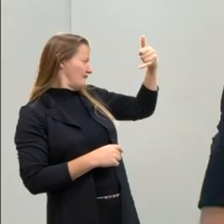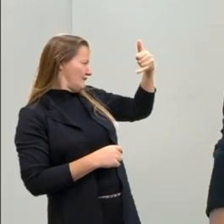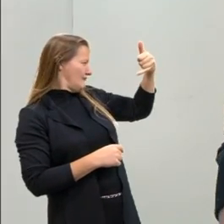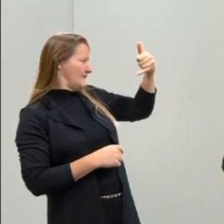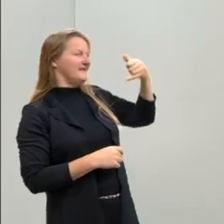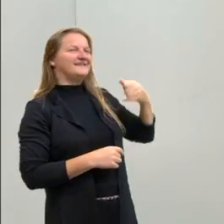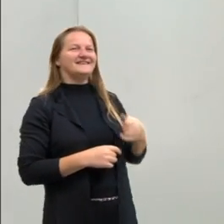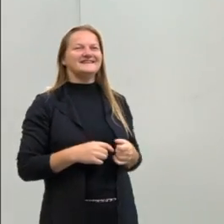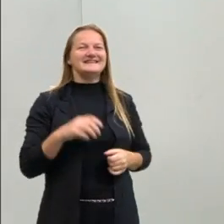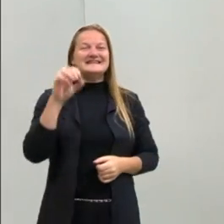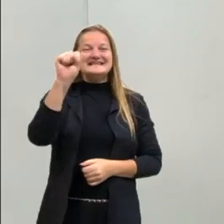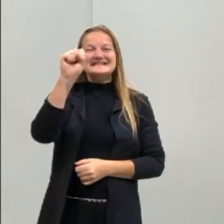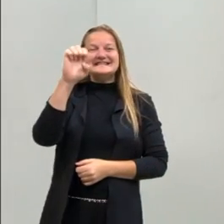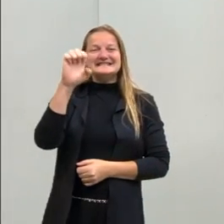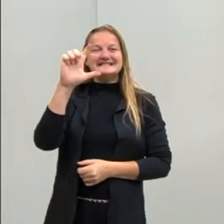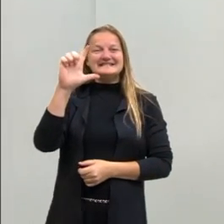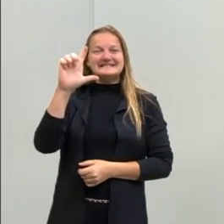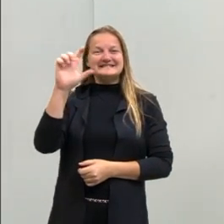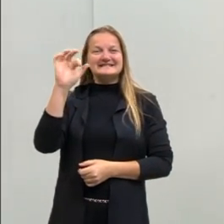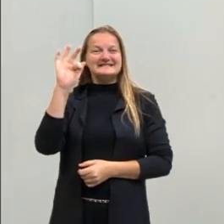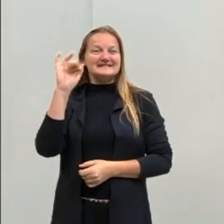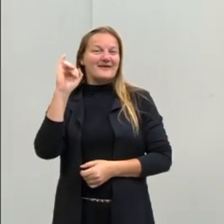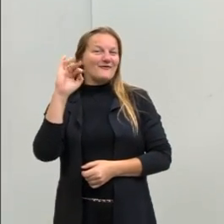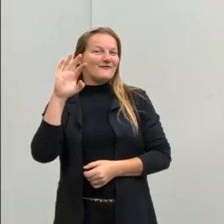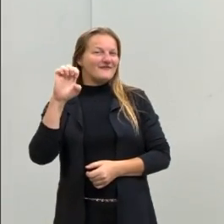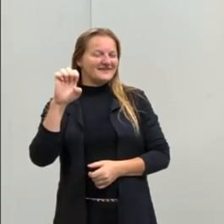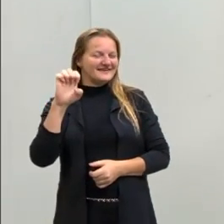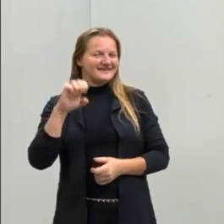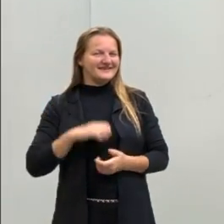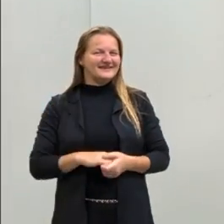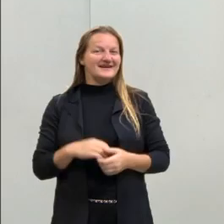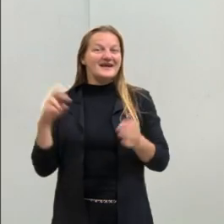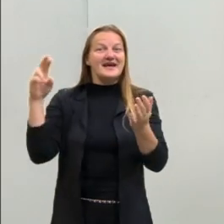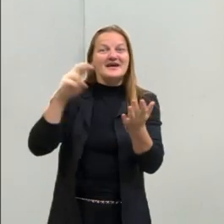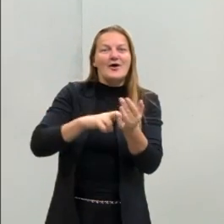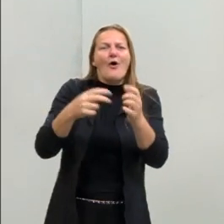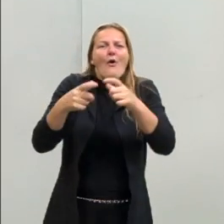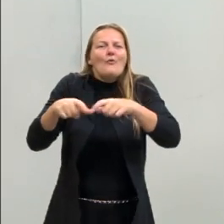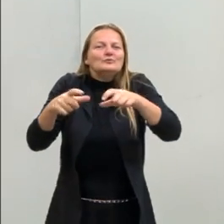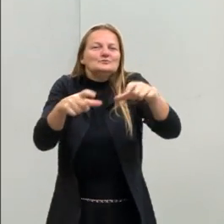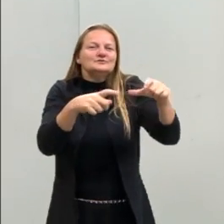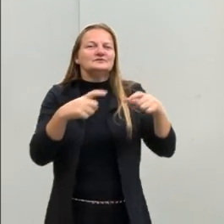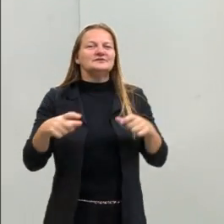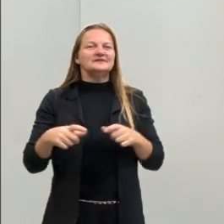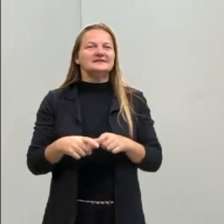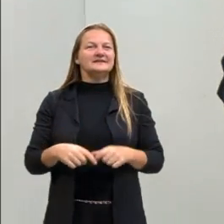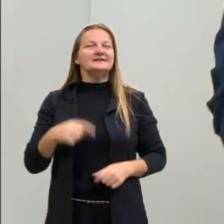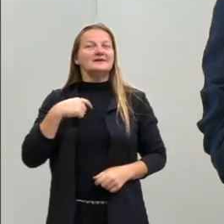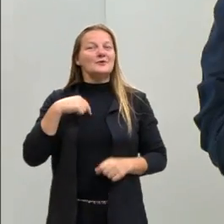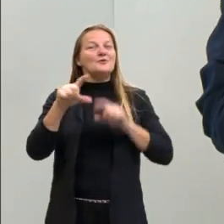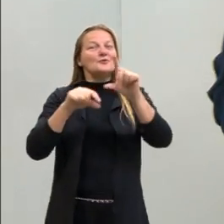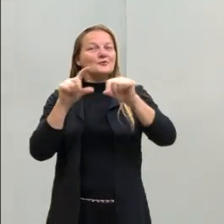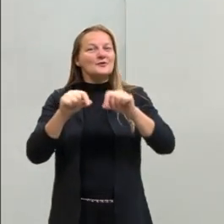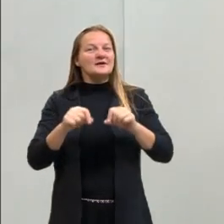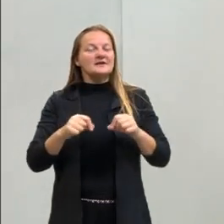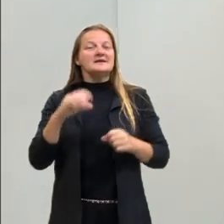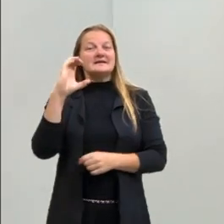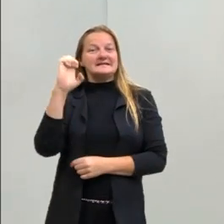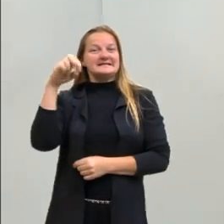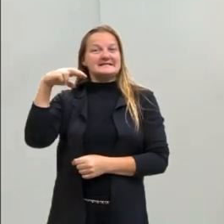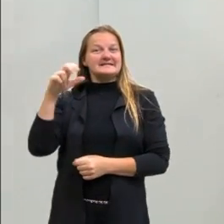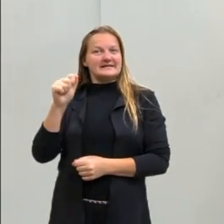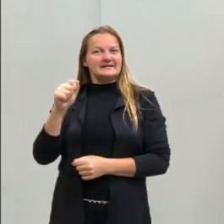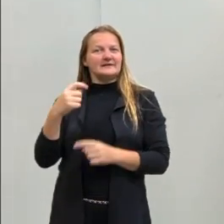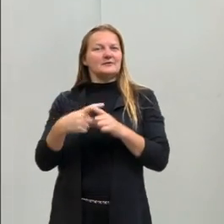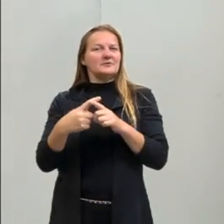Pegamos o nosso celular, fotografando, registrando o lugar onde estamos. Eu escolhi essa cena para começar